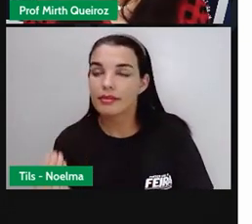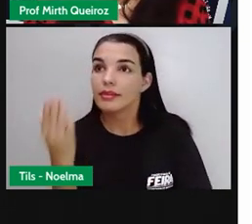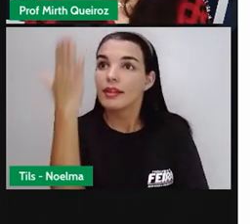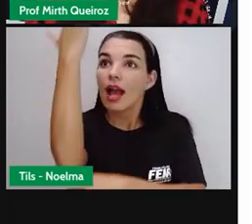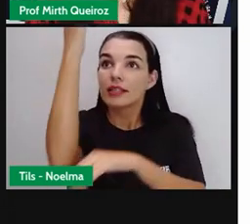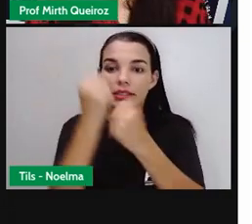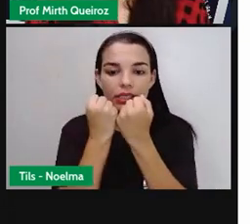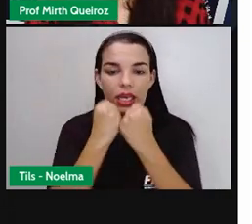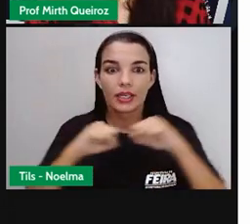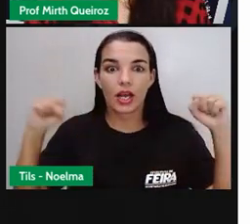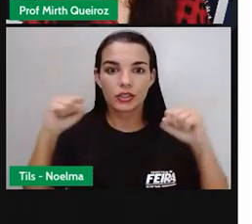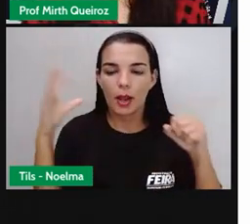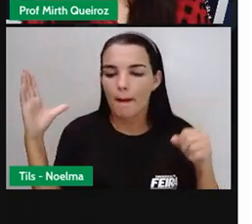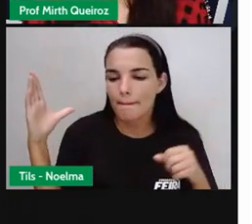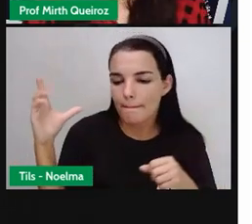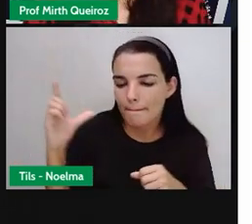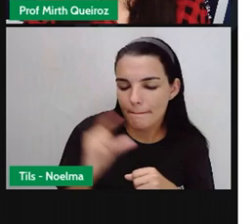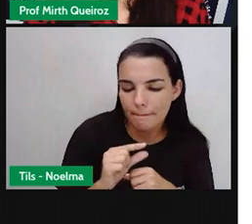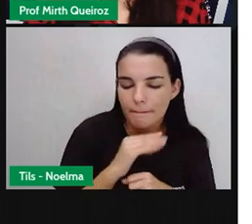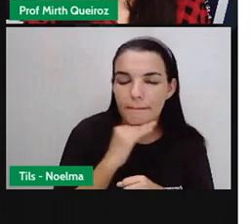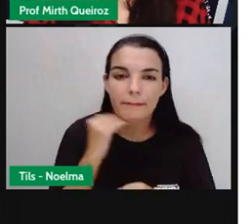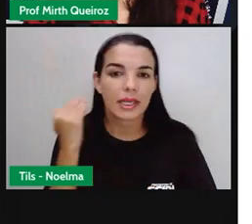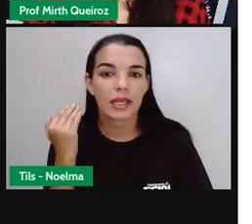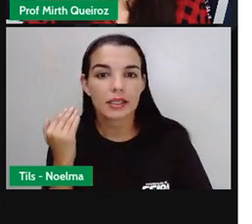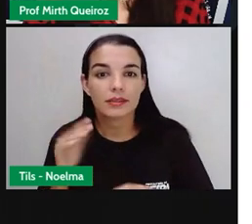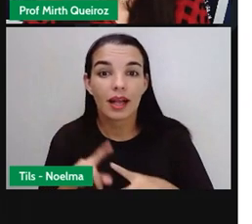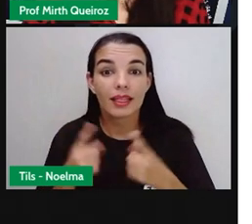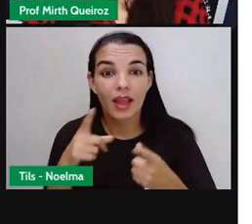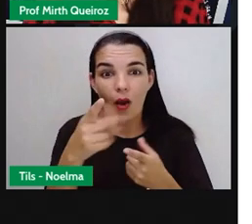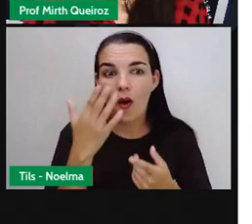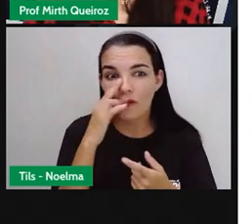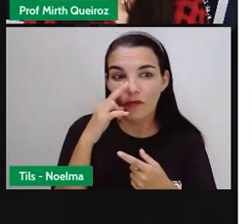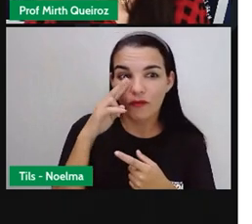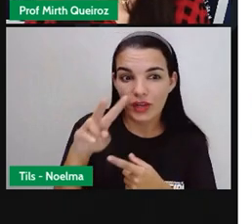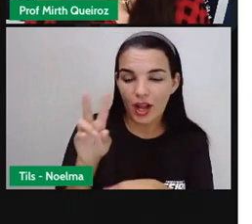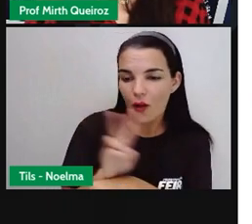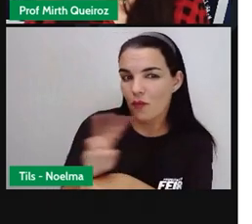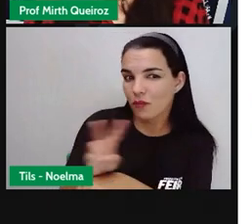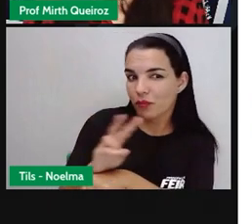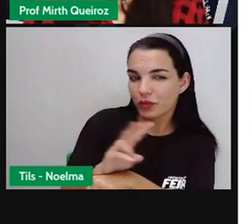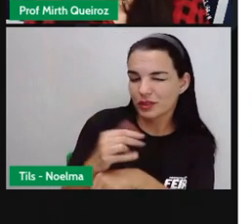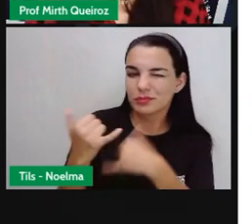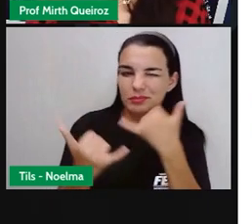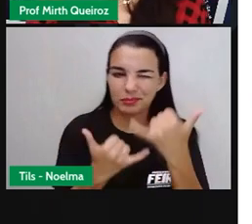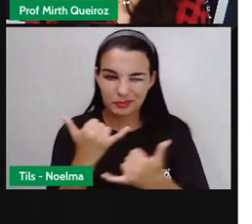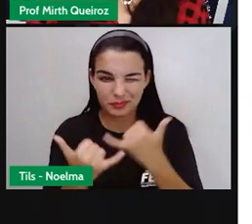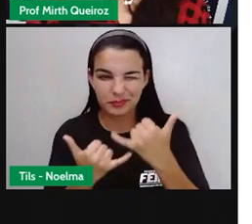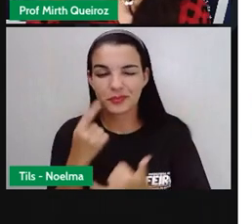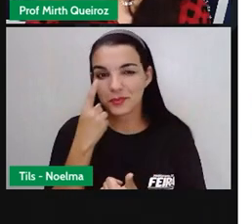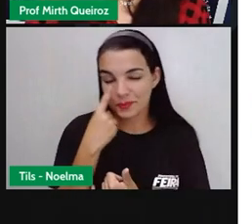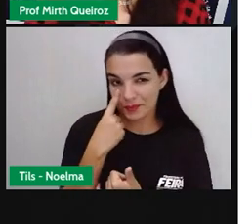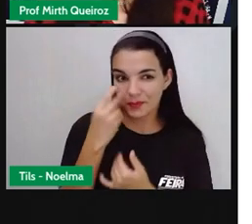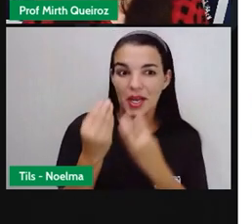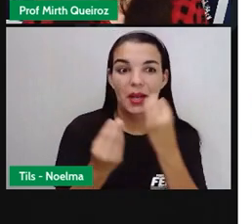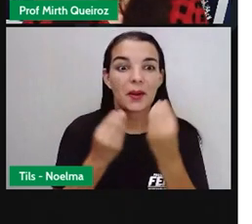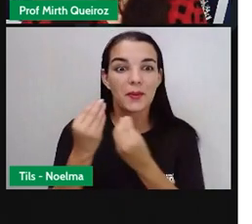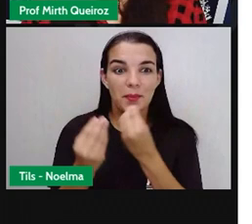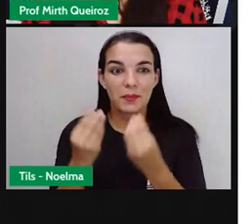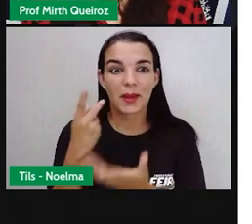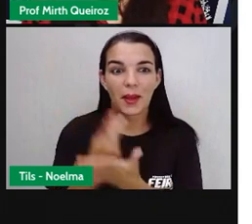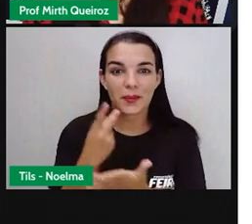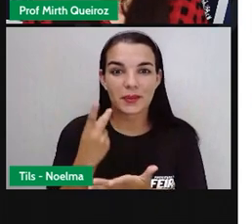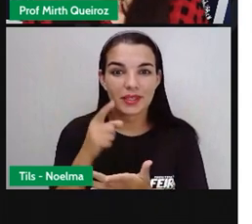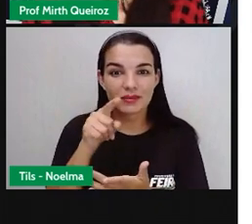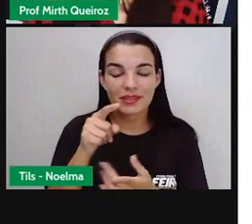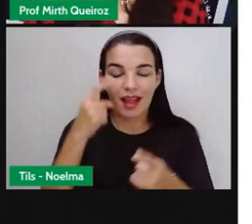Nasce grande e morre pequeno. A Pro trouxe pra vocês aqui um vídeo pra gente brincar um pouquinho de adivinhas. Vocês vão tentar